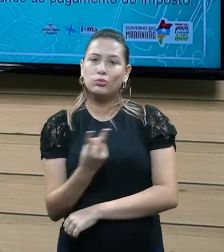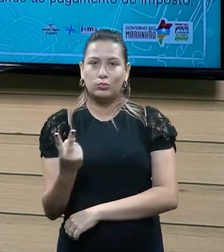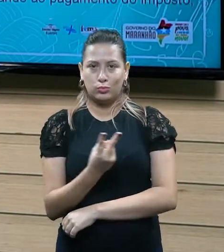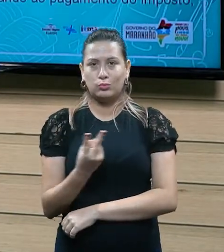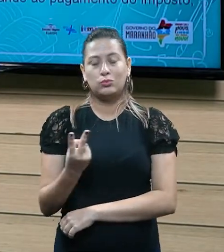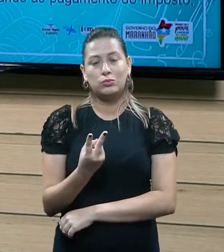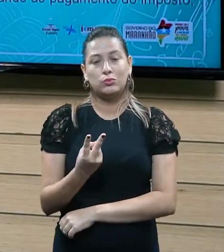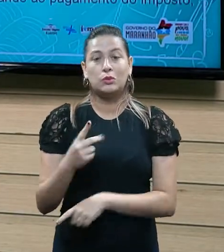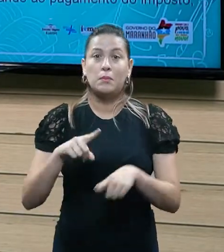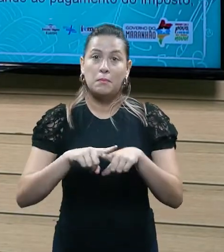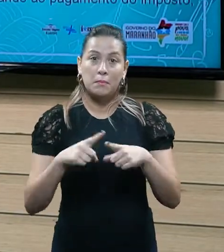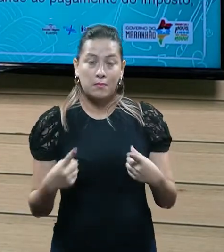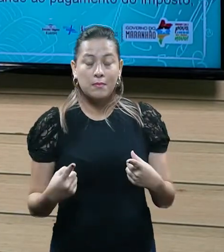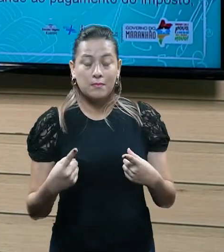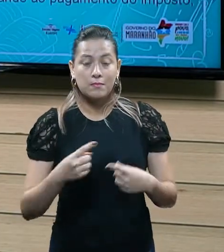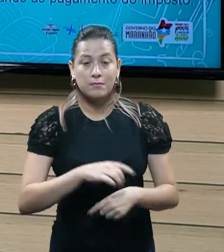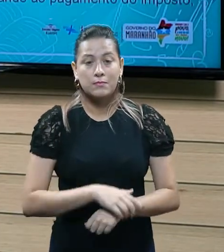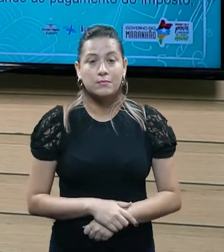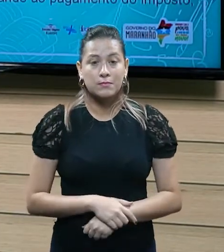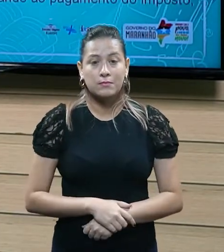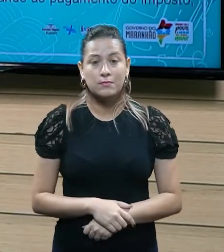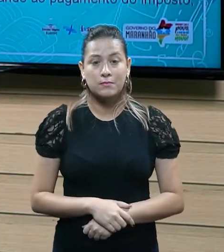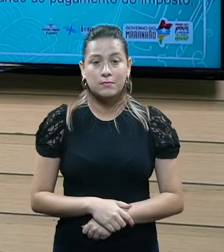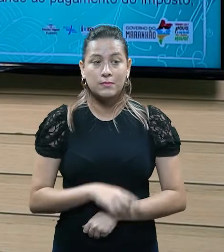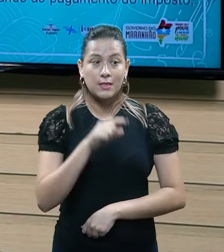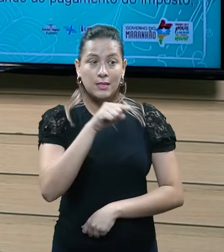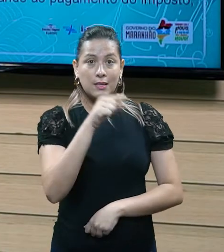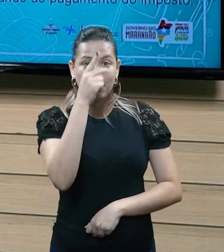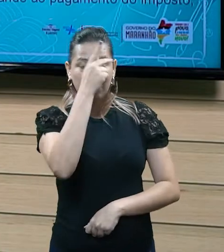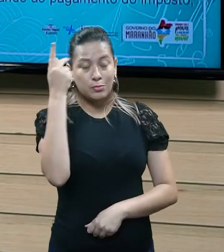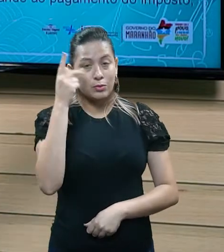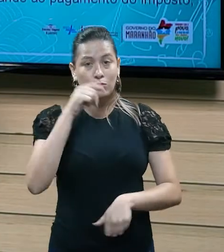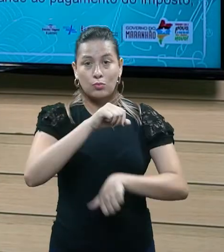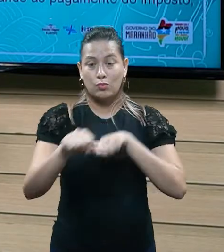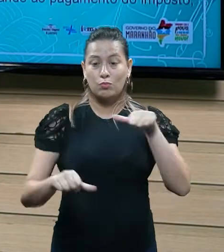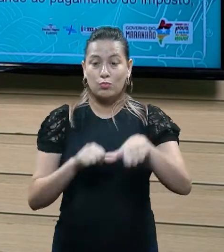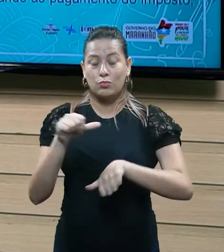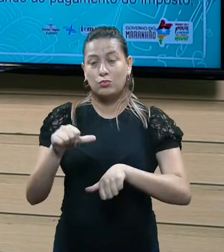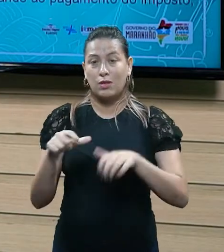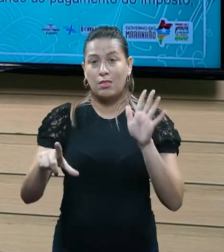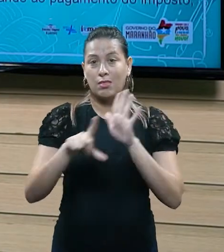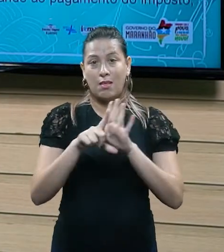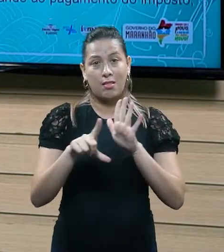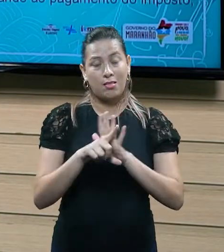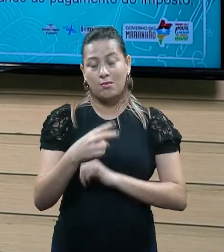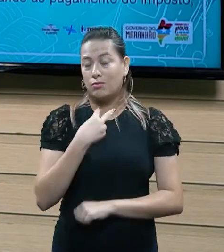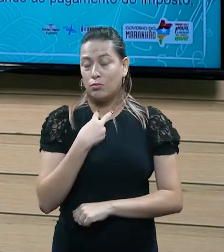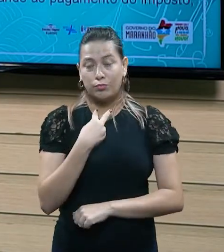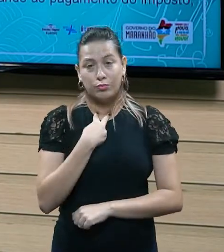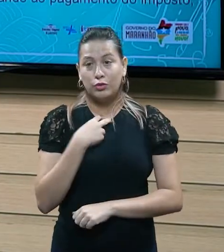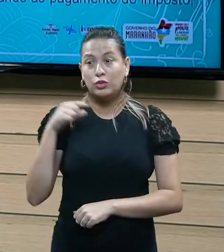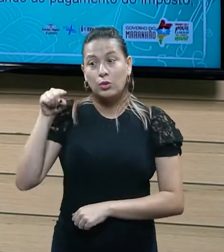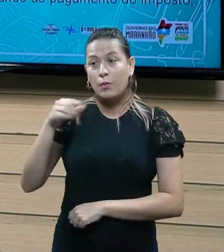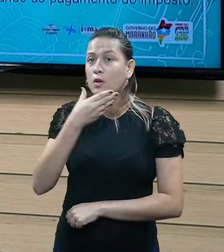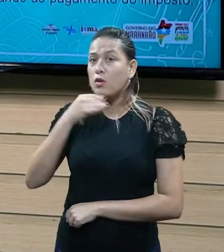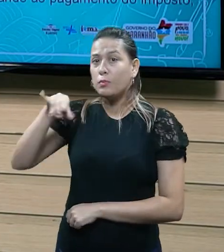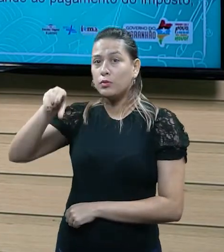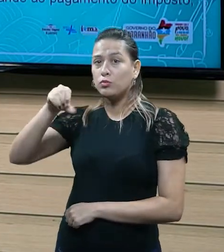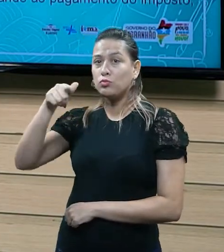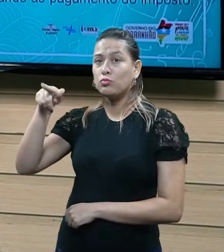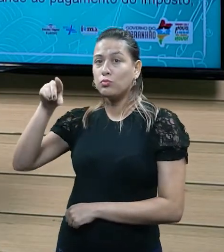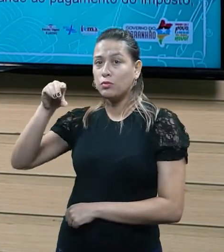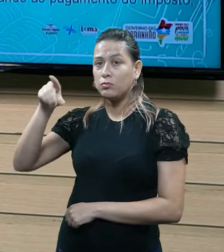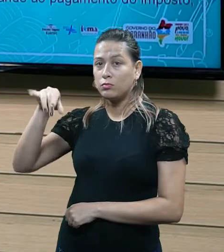sujeito passivo da relação, ele não pode ser modificado. Então, Joãozinho, de fato, ele ainda é responsável pelo pagamento do